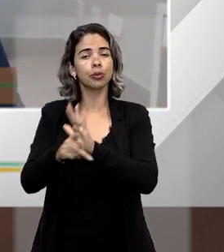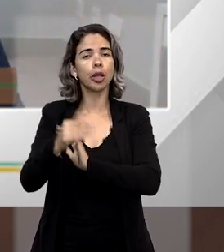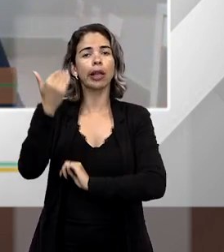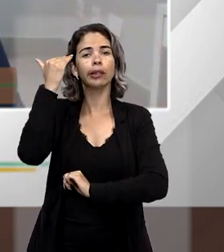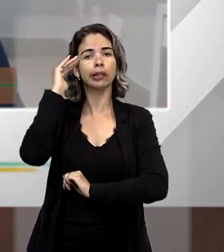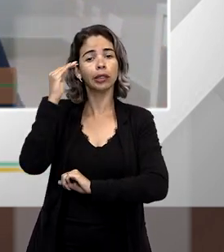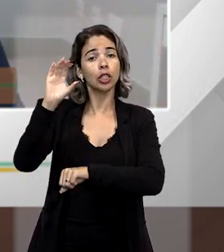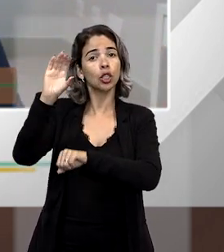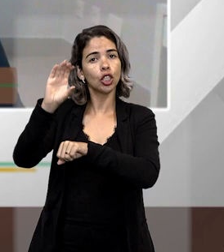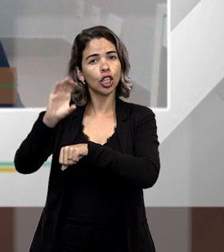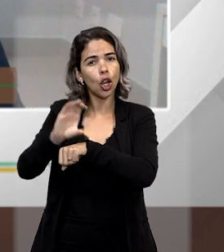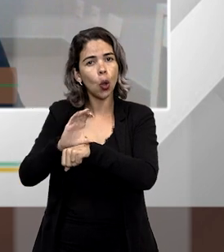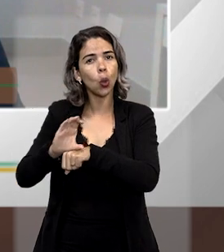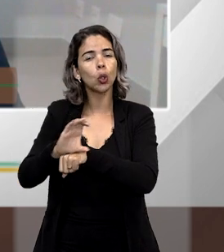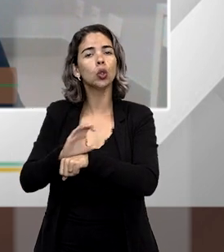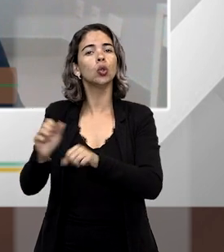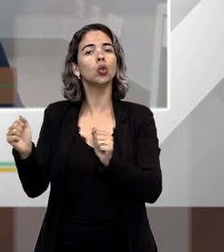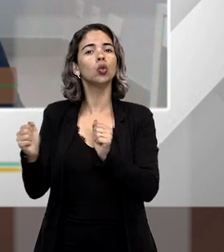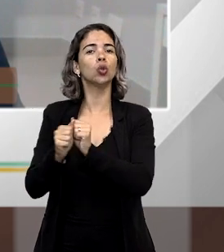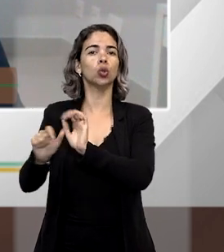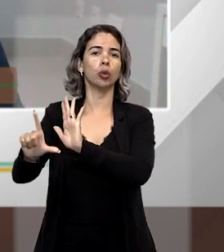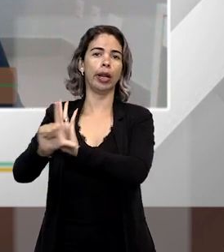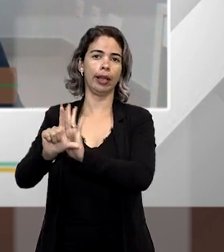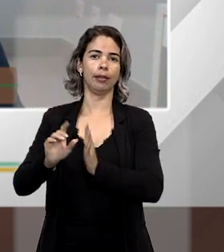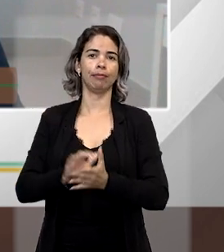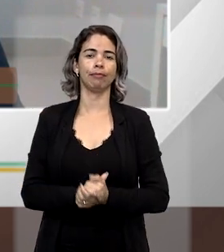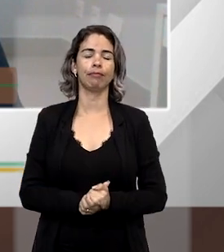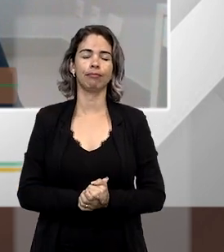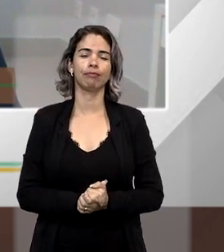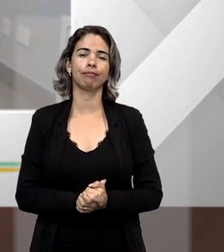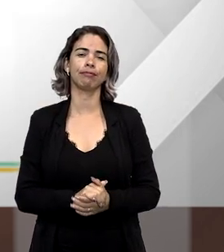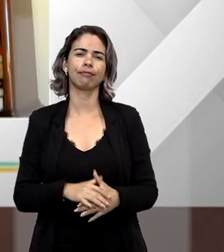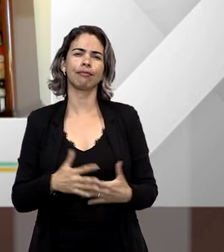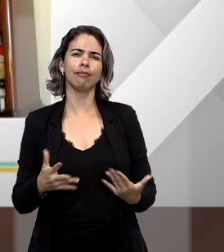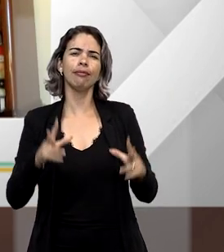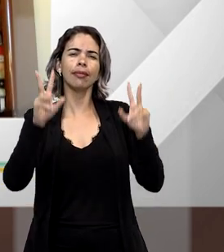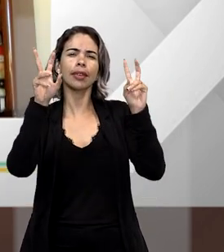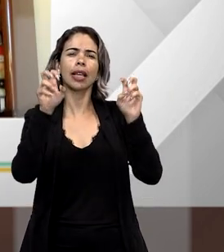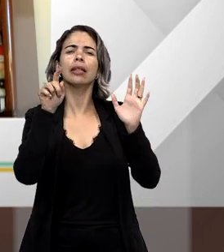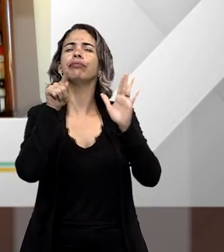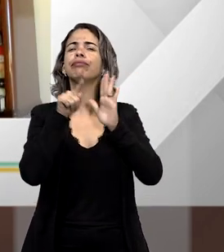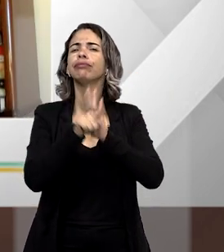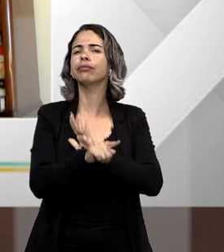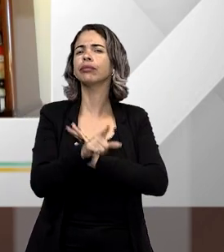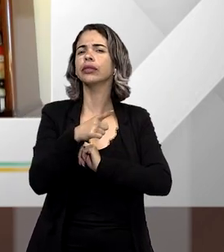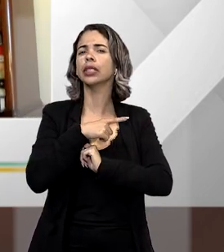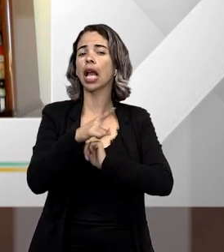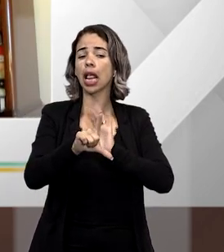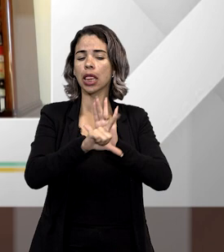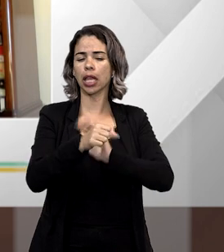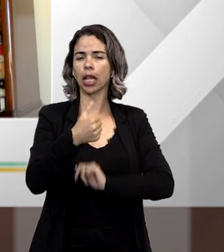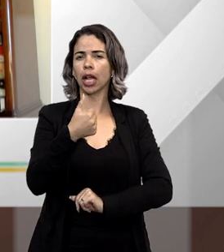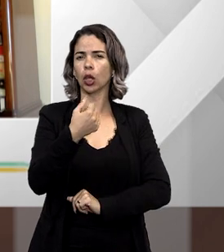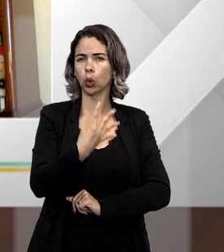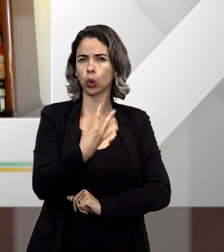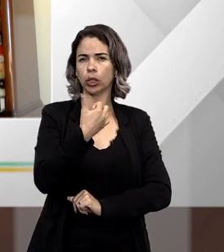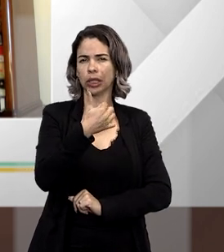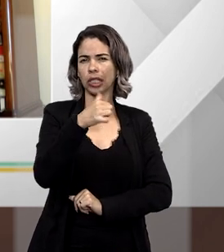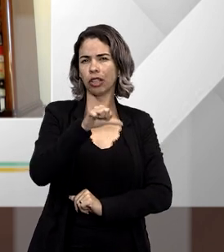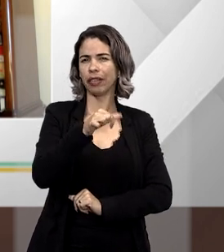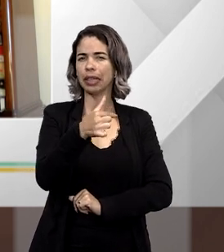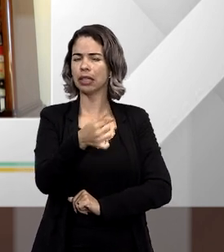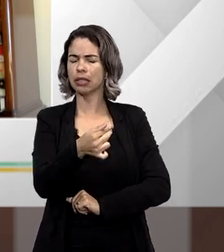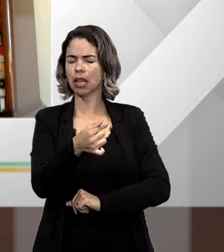interpretação constitucional do tipo penal. Professor Ricardo, falando agora mais detidamente sobre a Lei 14